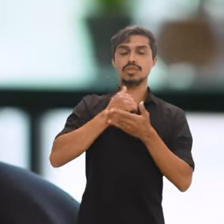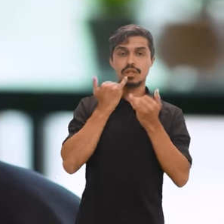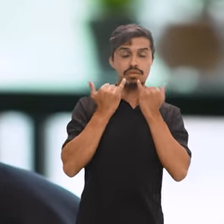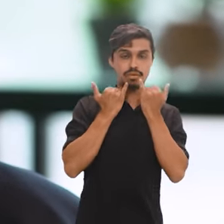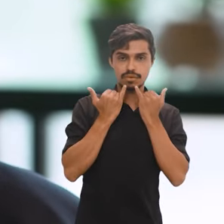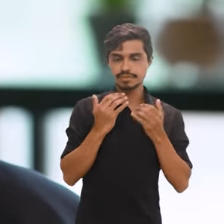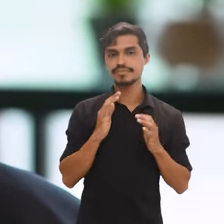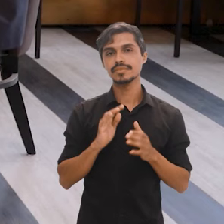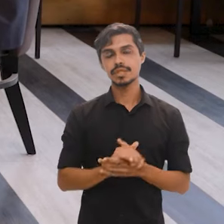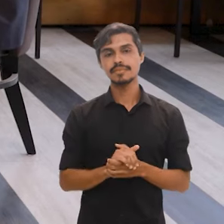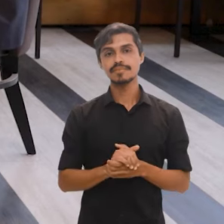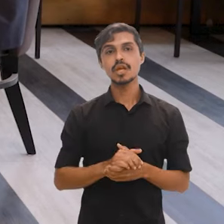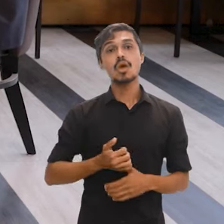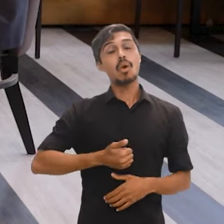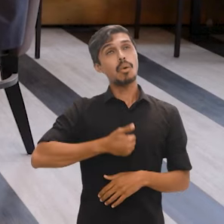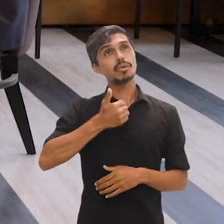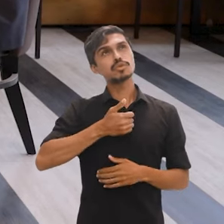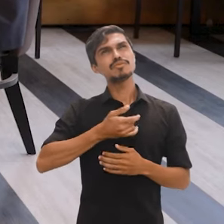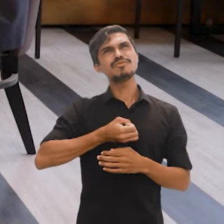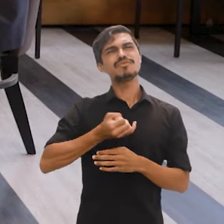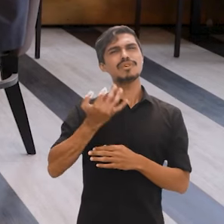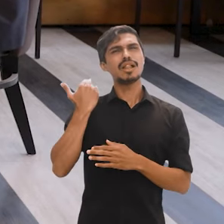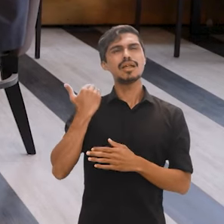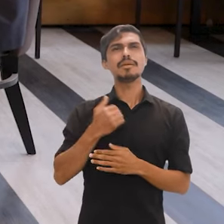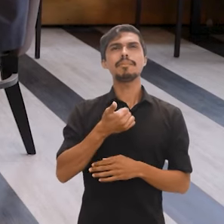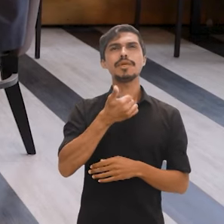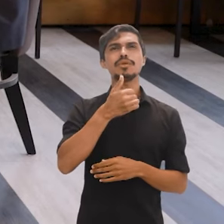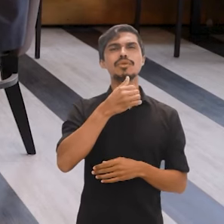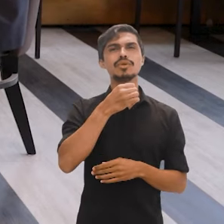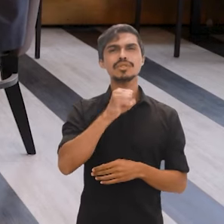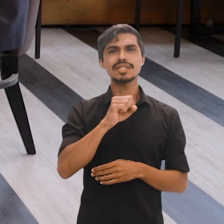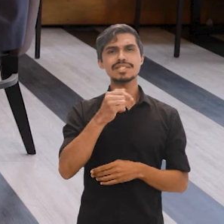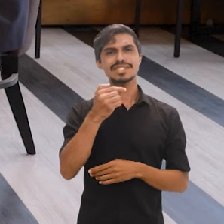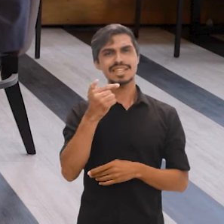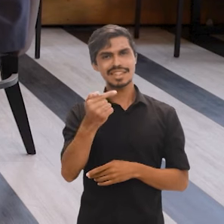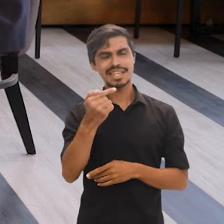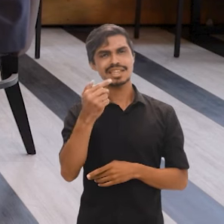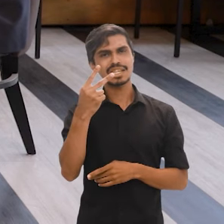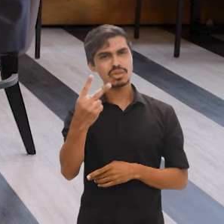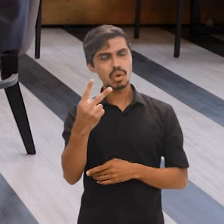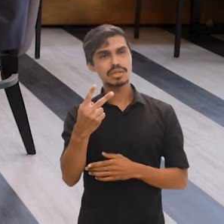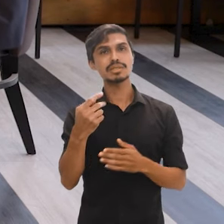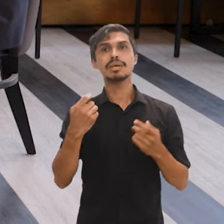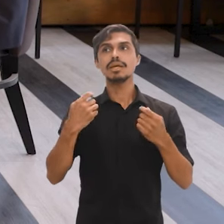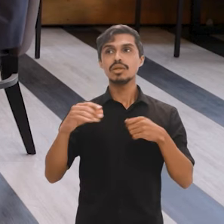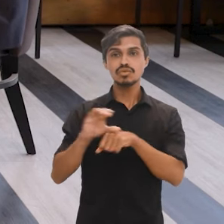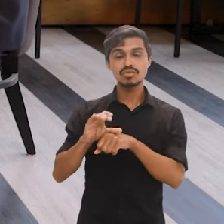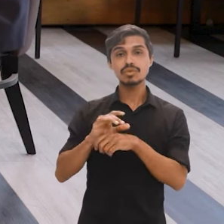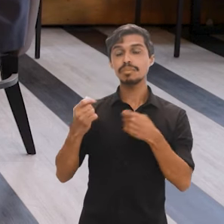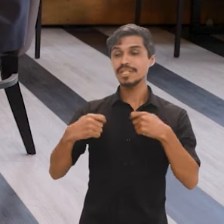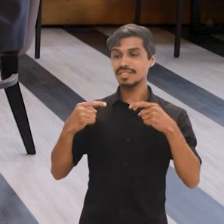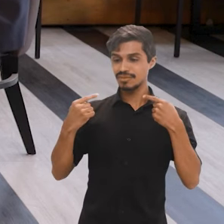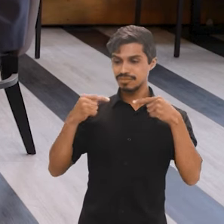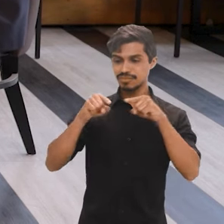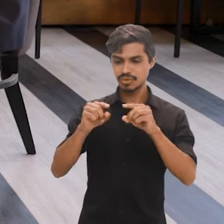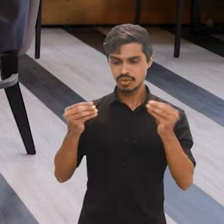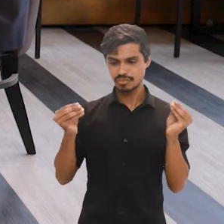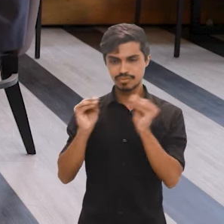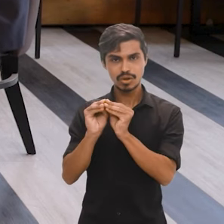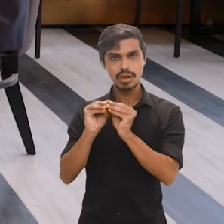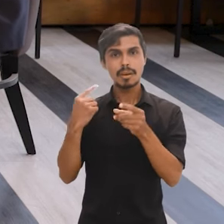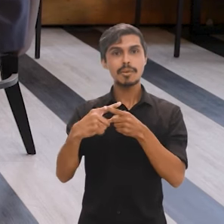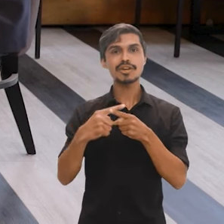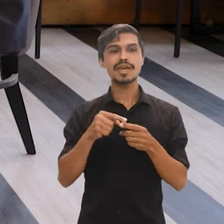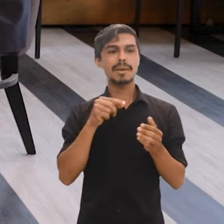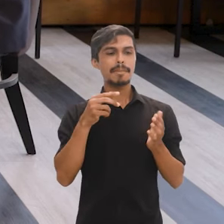fala assim, o primeiro censo brasileiro de 1872, ele tinha que estar junto com a Constituição, porque é uma fotografia do